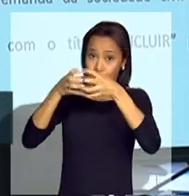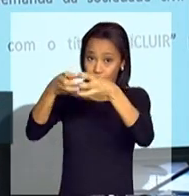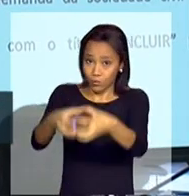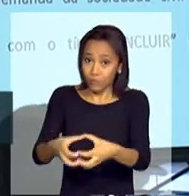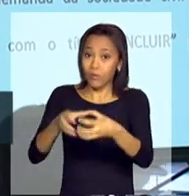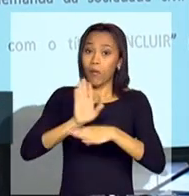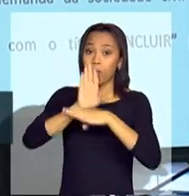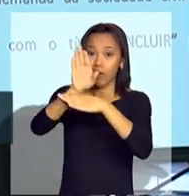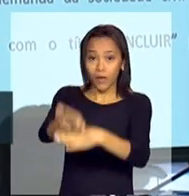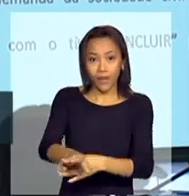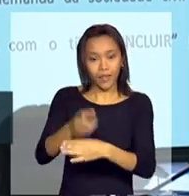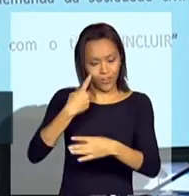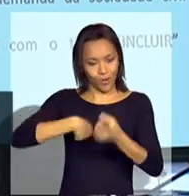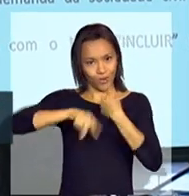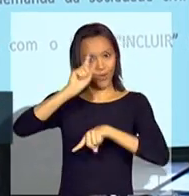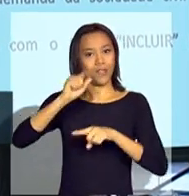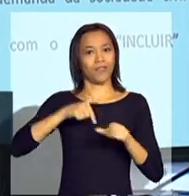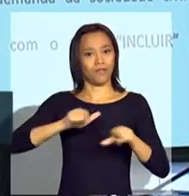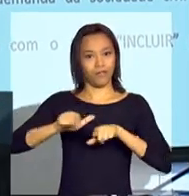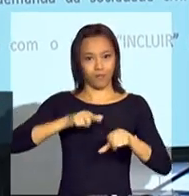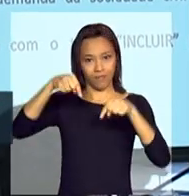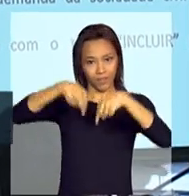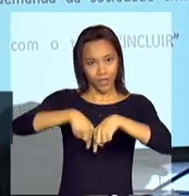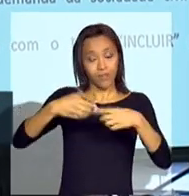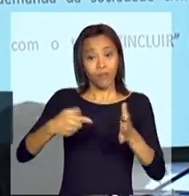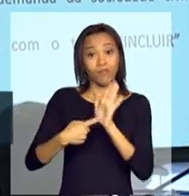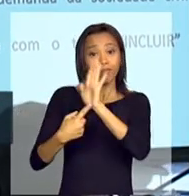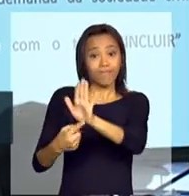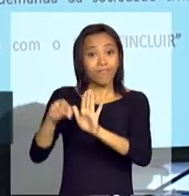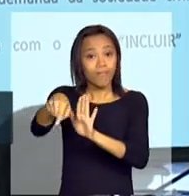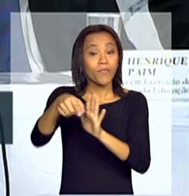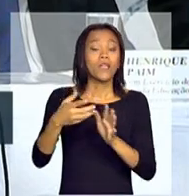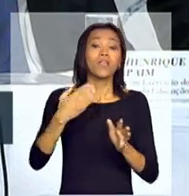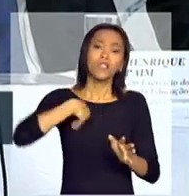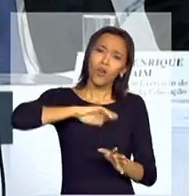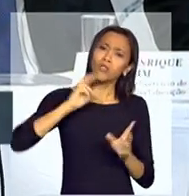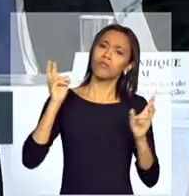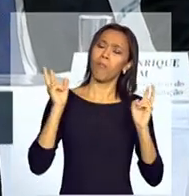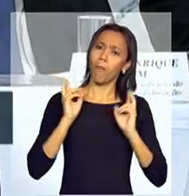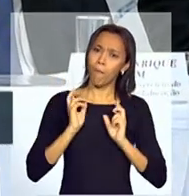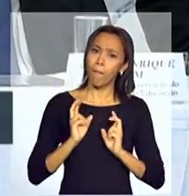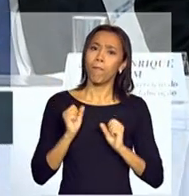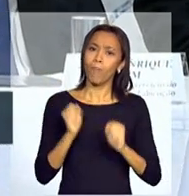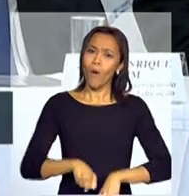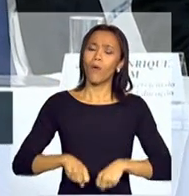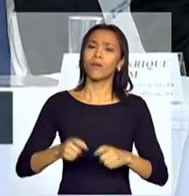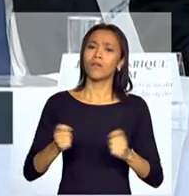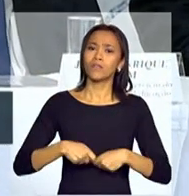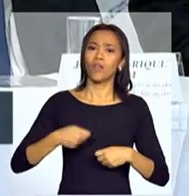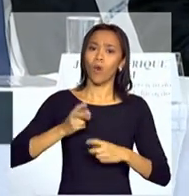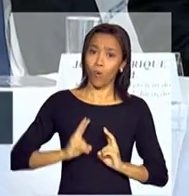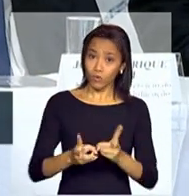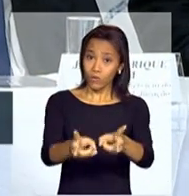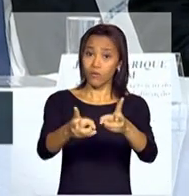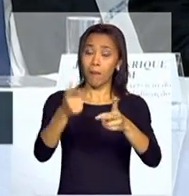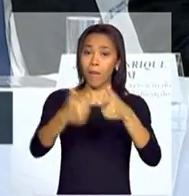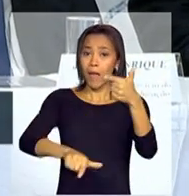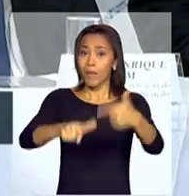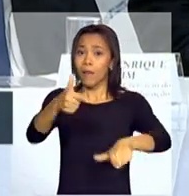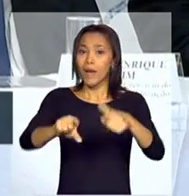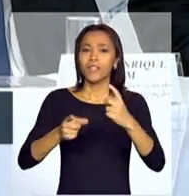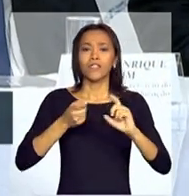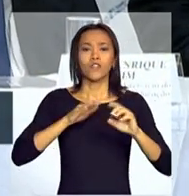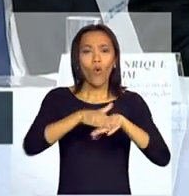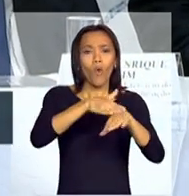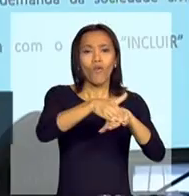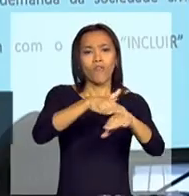parceria de sucesso. Então, e a ideia é que a gente possa continuar cada vez mais indo fazer esse diálogo